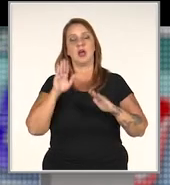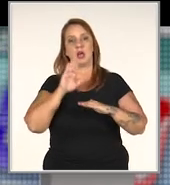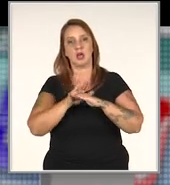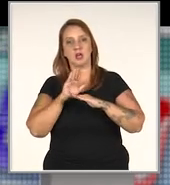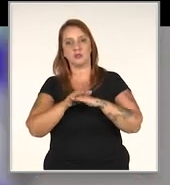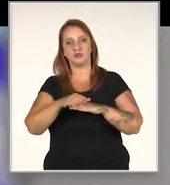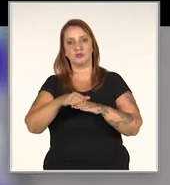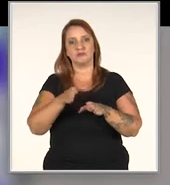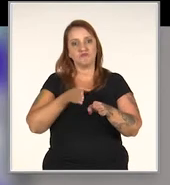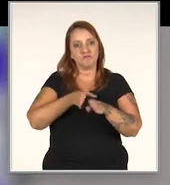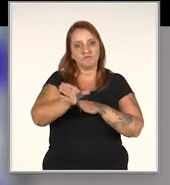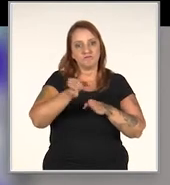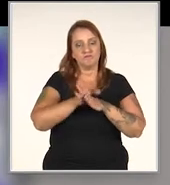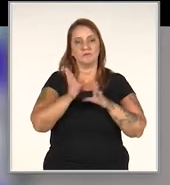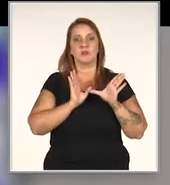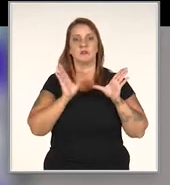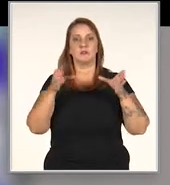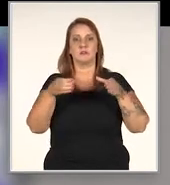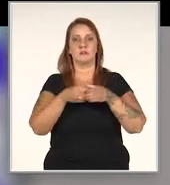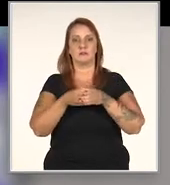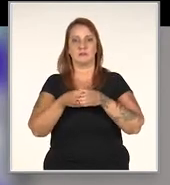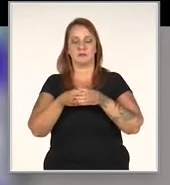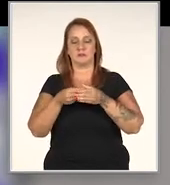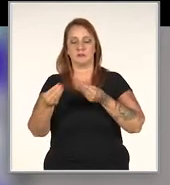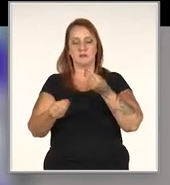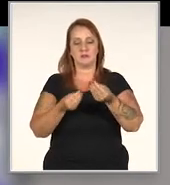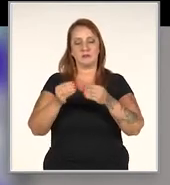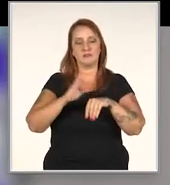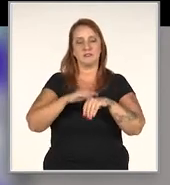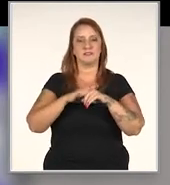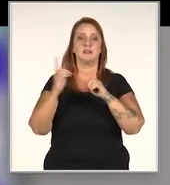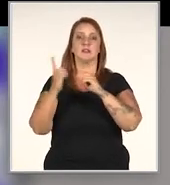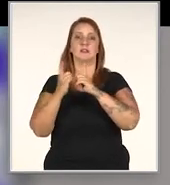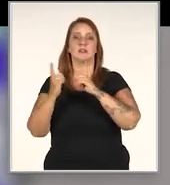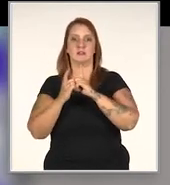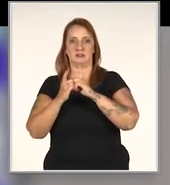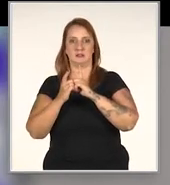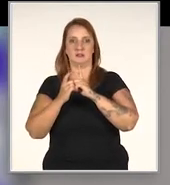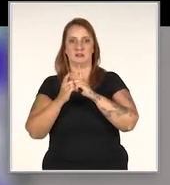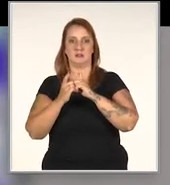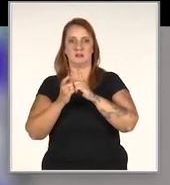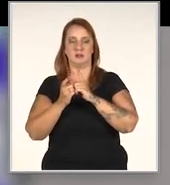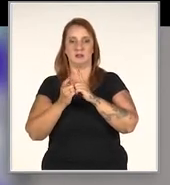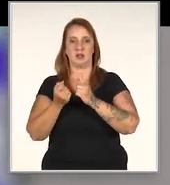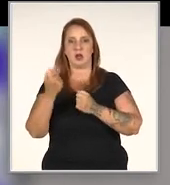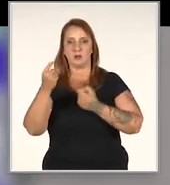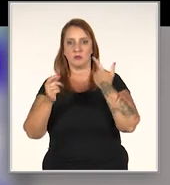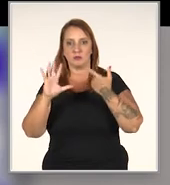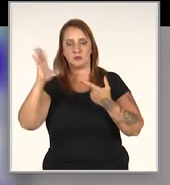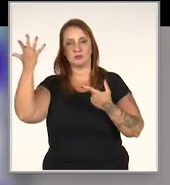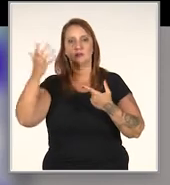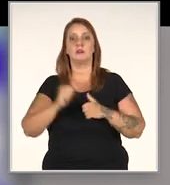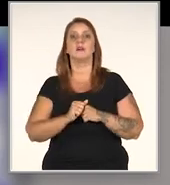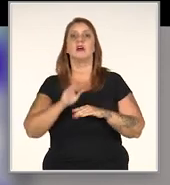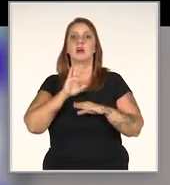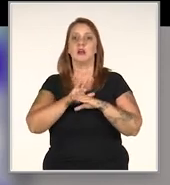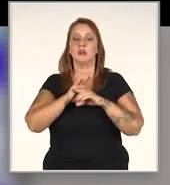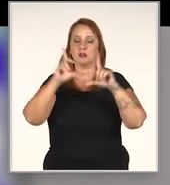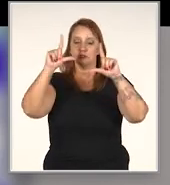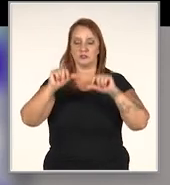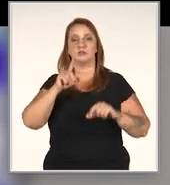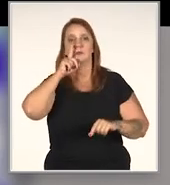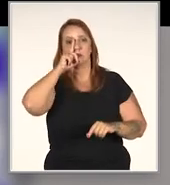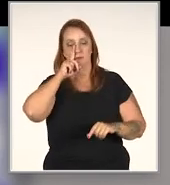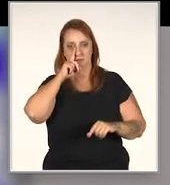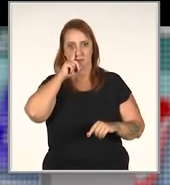coisa que ajude a orientar a sua equipe a como conduzir um atendimento, como lidar em determinadas situações, ajuda